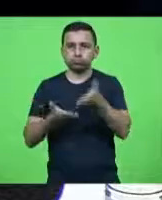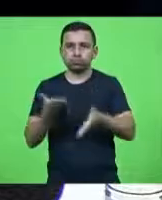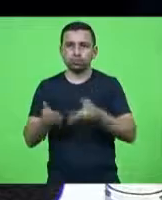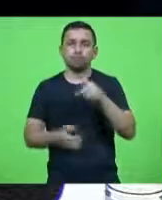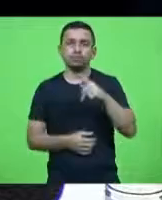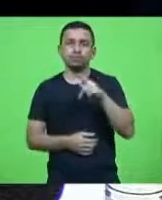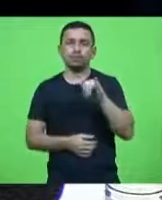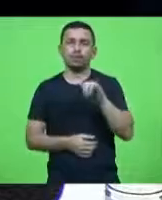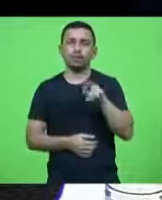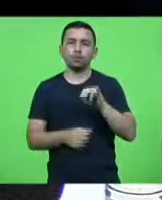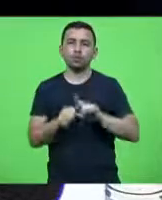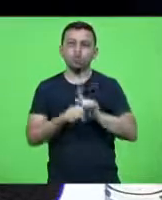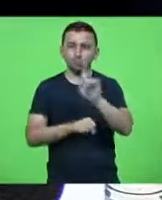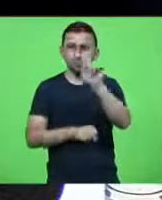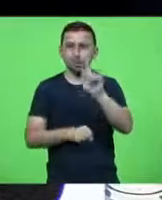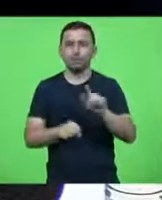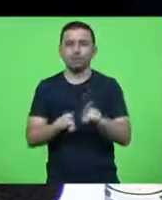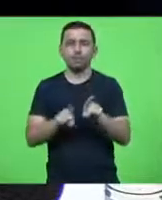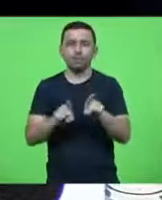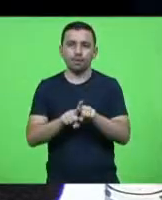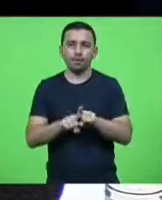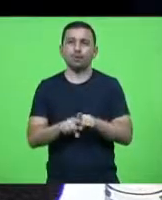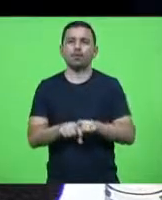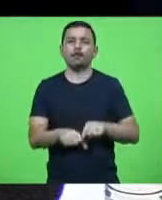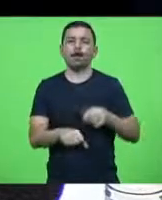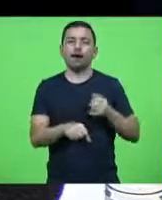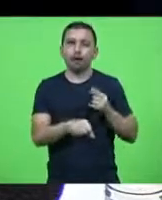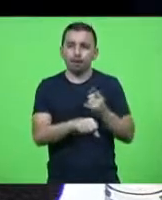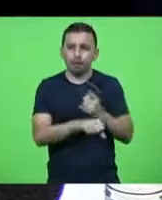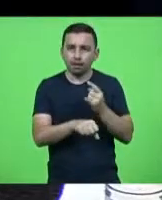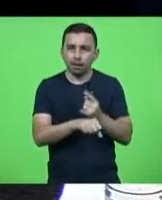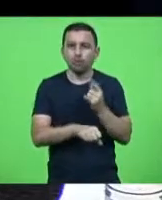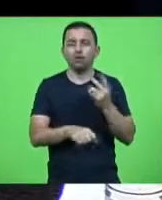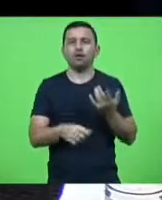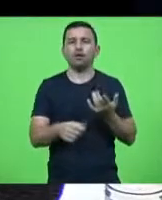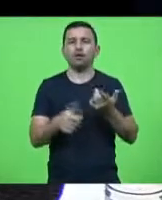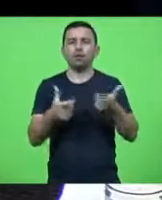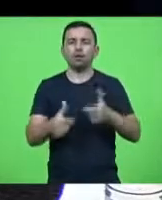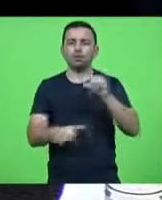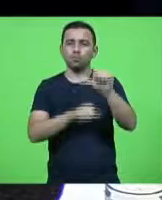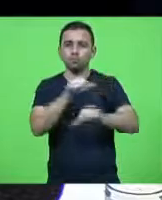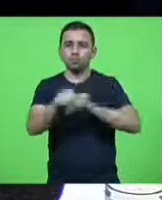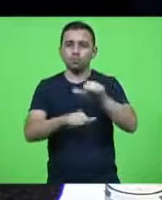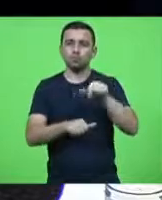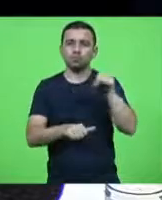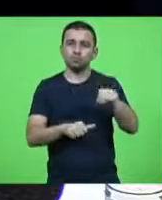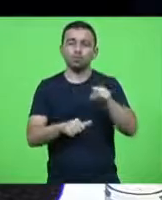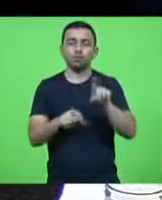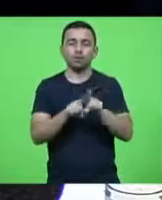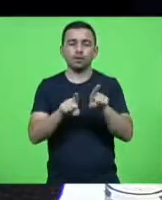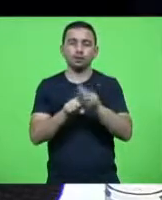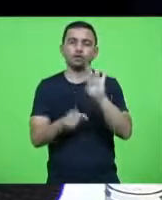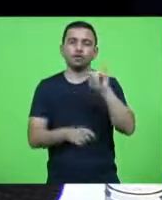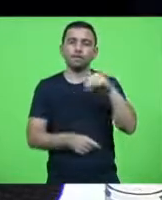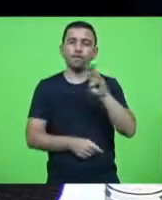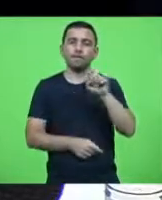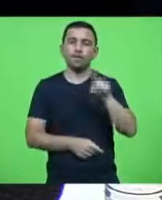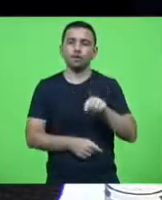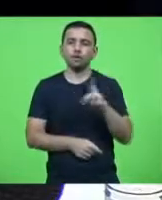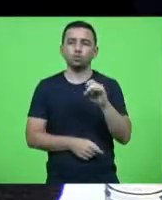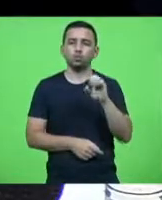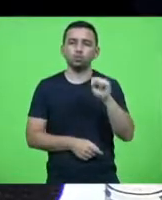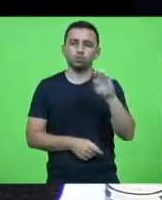e Vargião. Na região de Araranguá, transformação de agência em posto de atendimento em Timbé do Sul. Na regional de Criciúma,